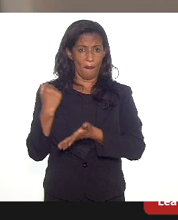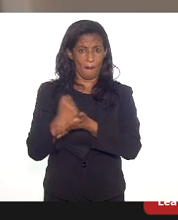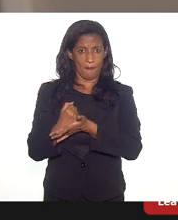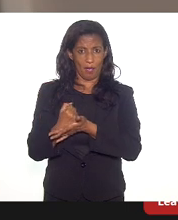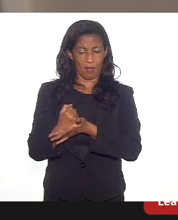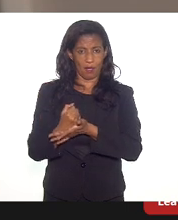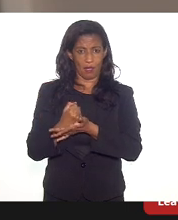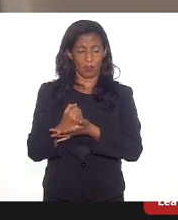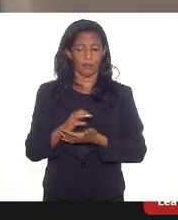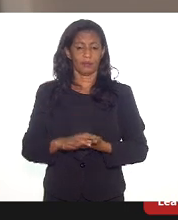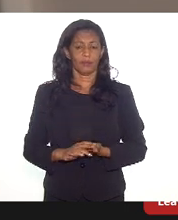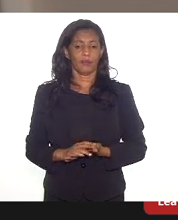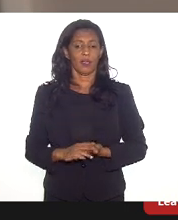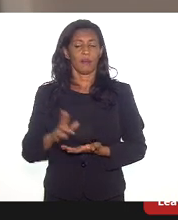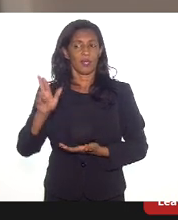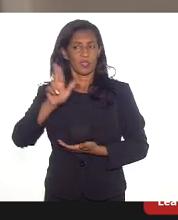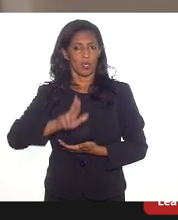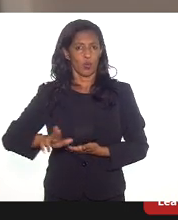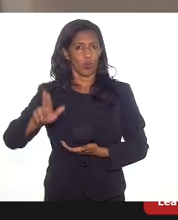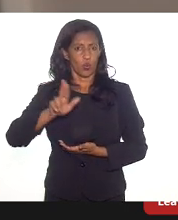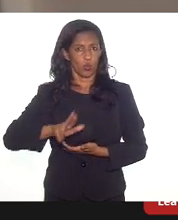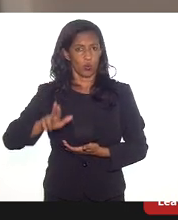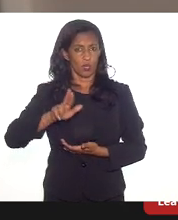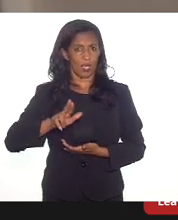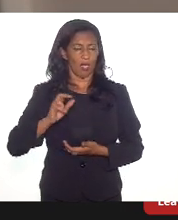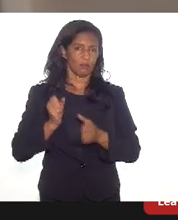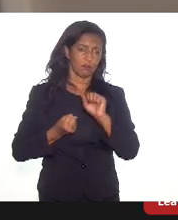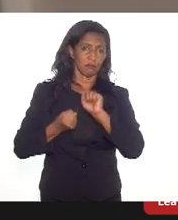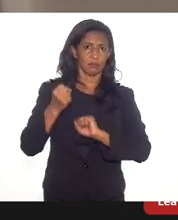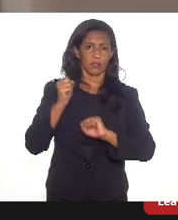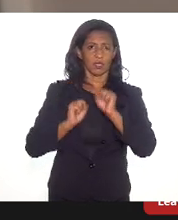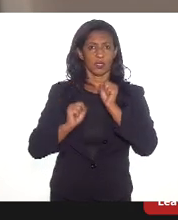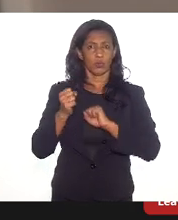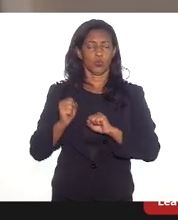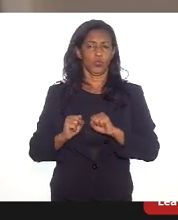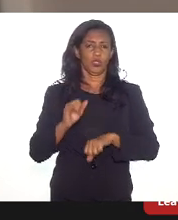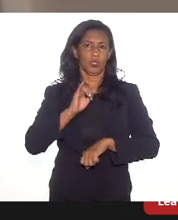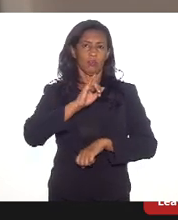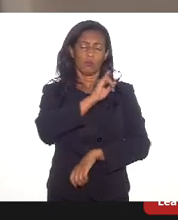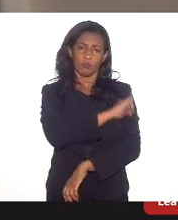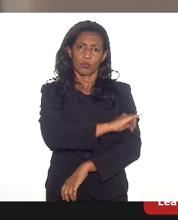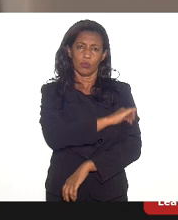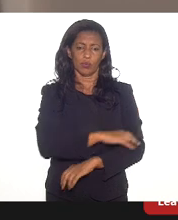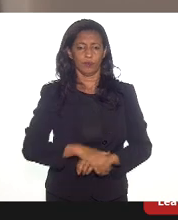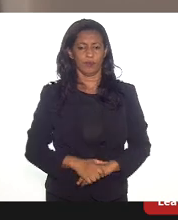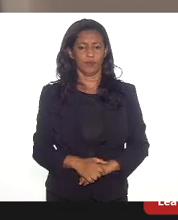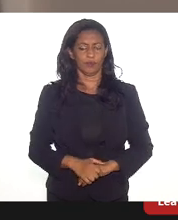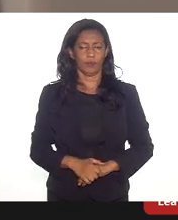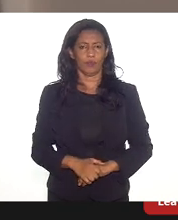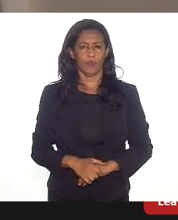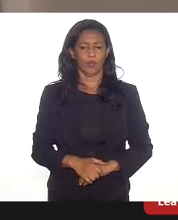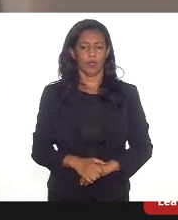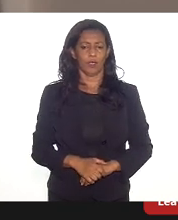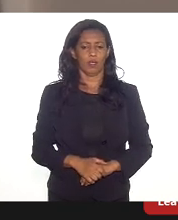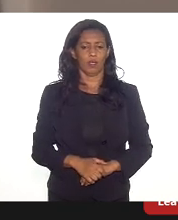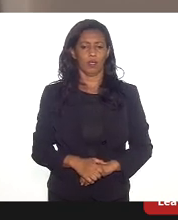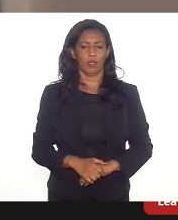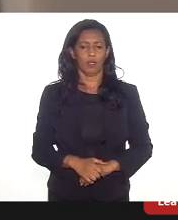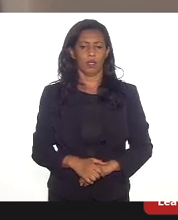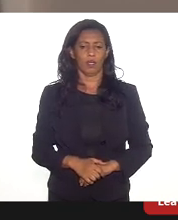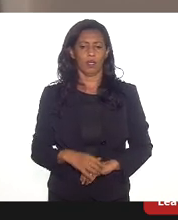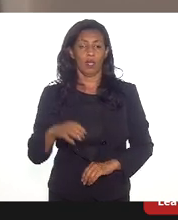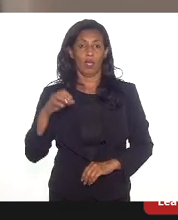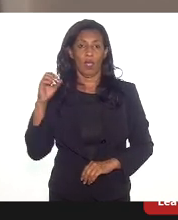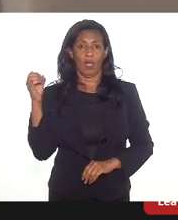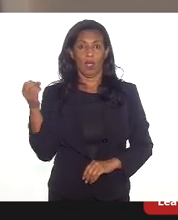e podendo ser usado para a industrialização fluminética. Infelizmente, acho que isso não está dado que o gás vai chegar aqui e a